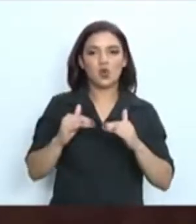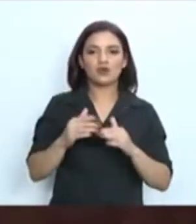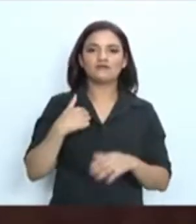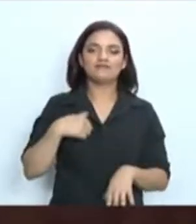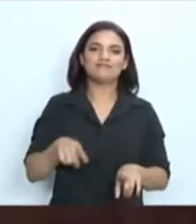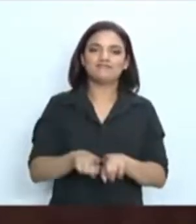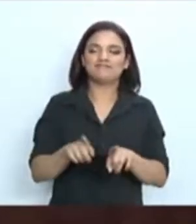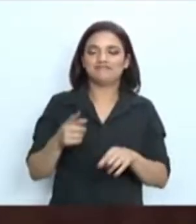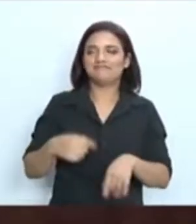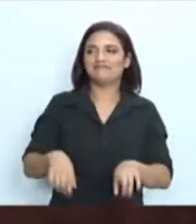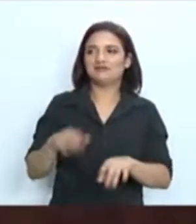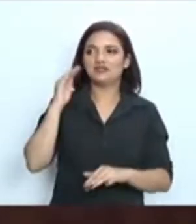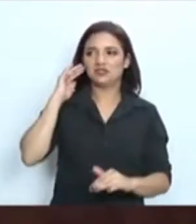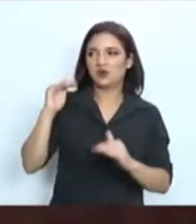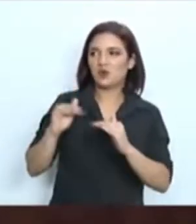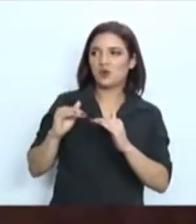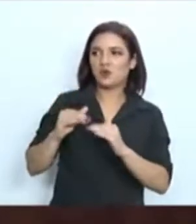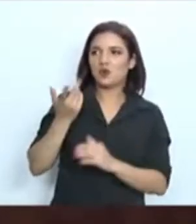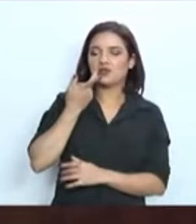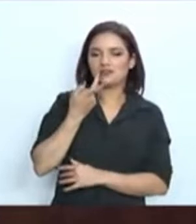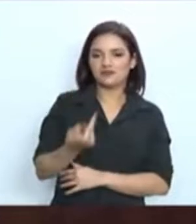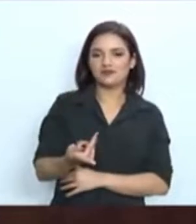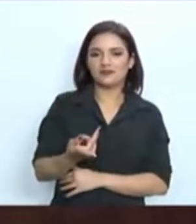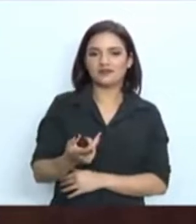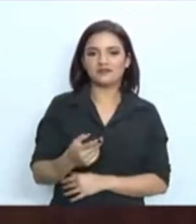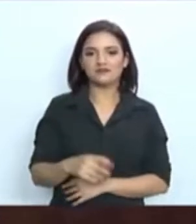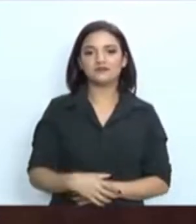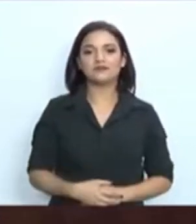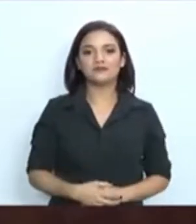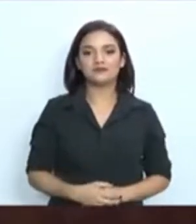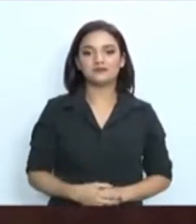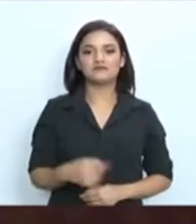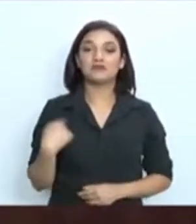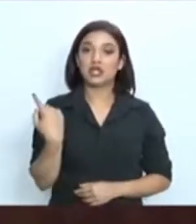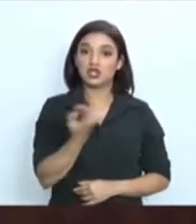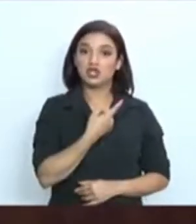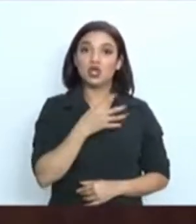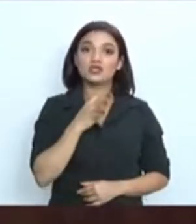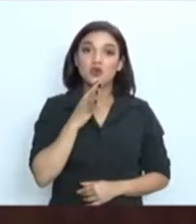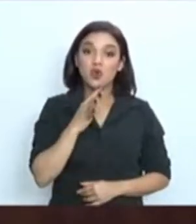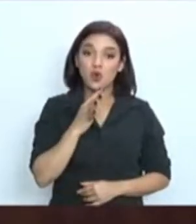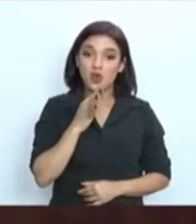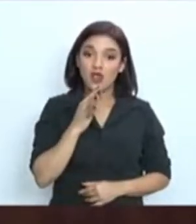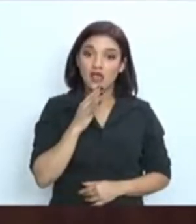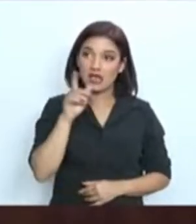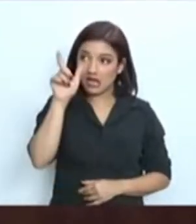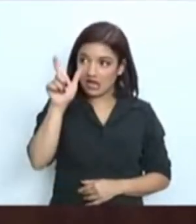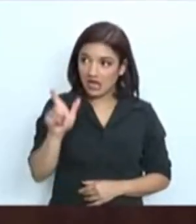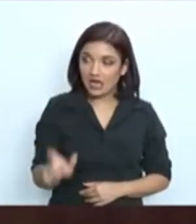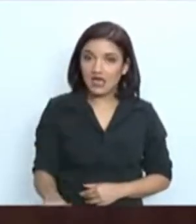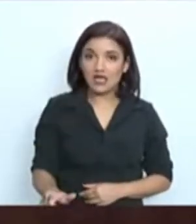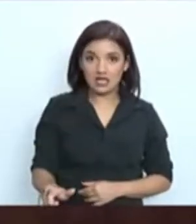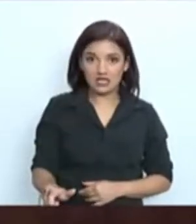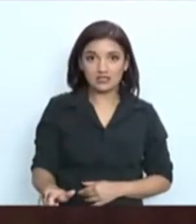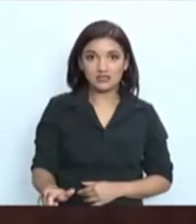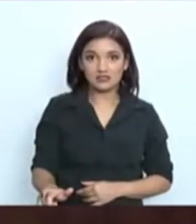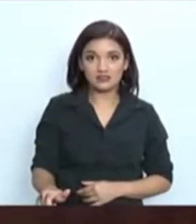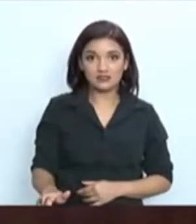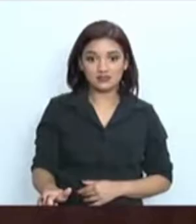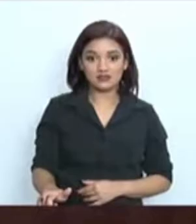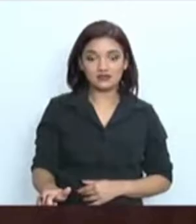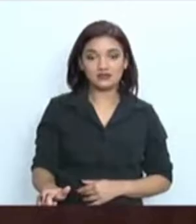associa à manifestação de vossa excelência. Todos nós que o conhecemos há mais ou menos tempo, sabemos